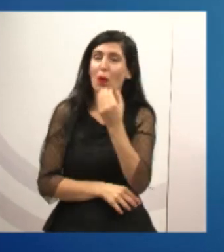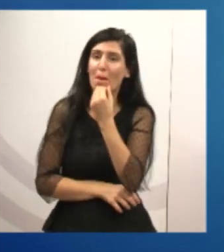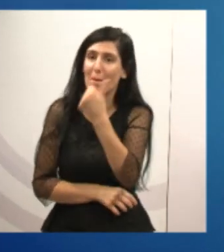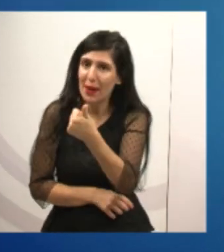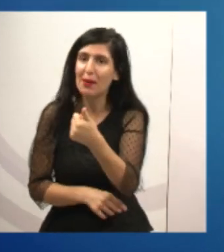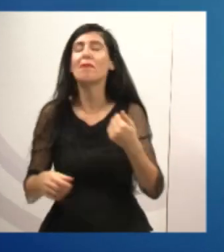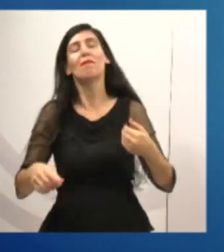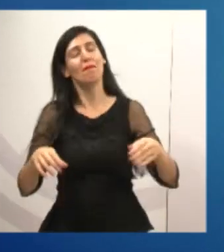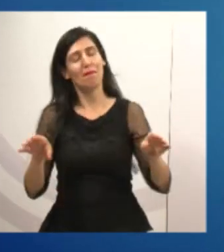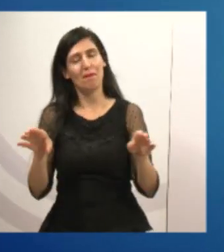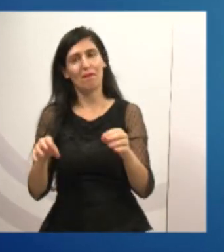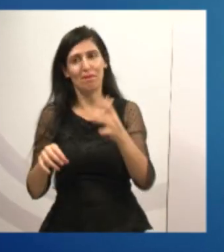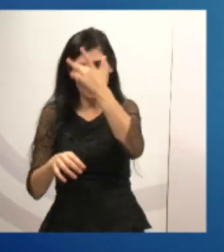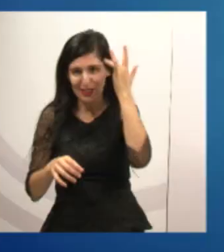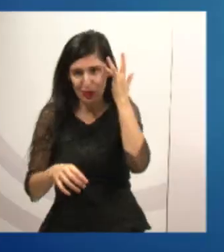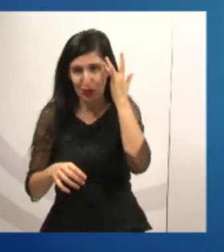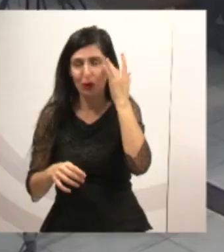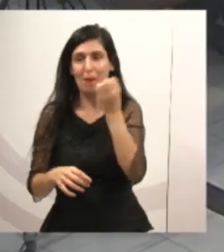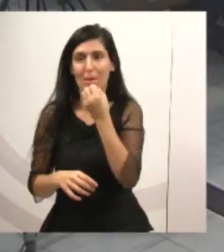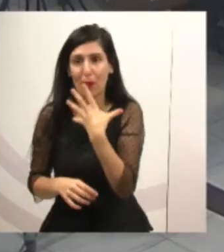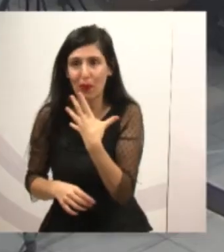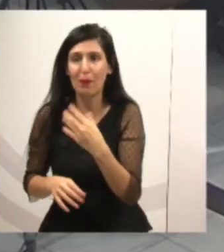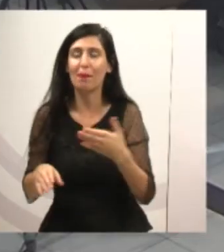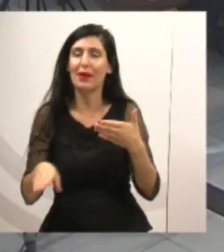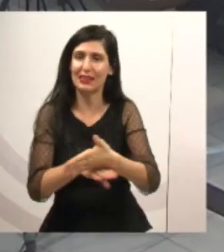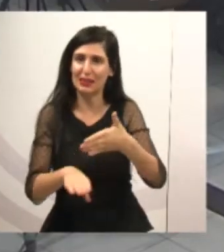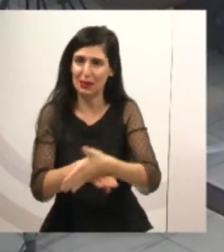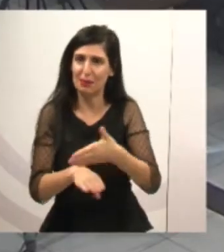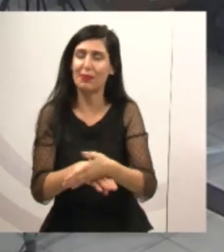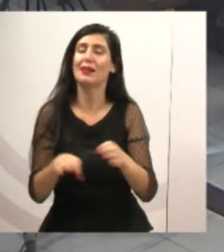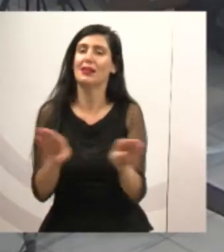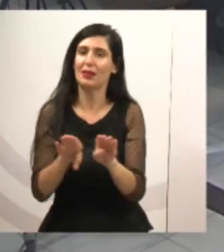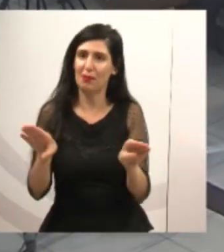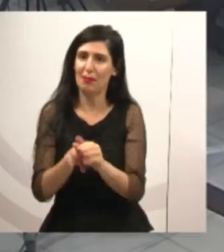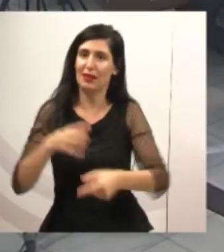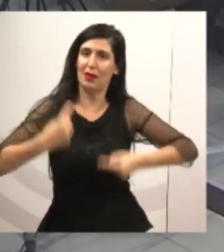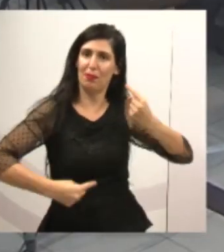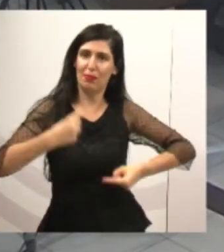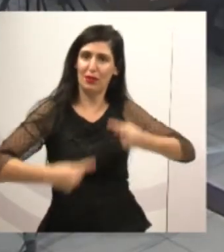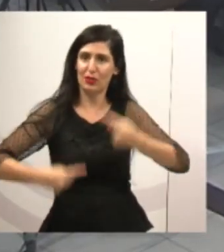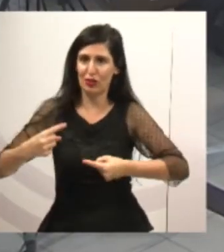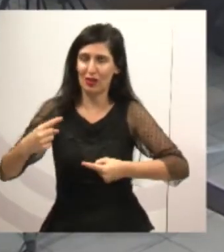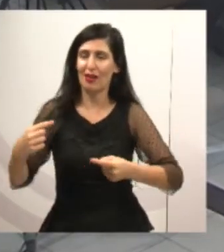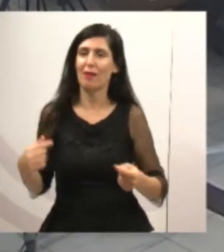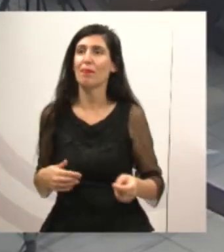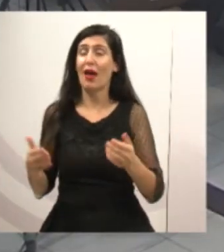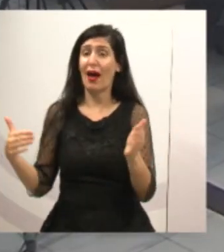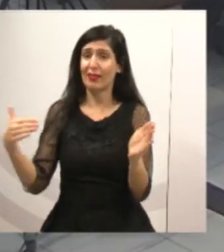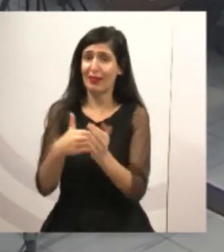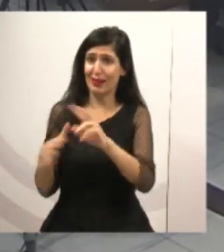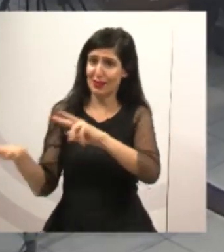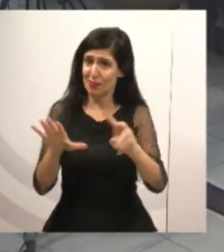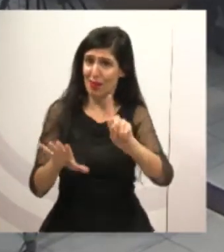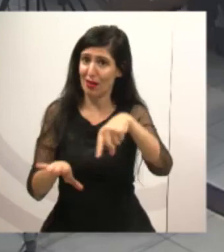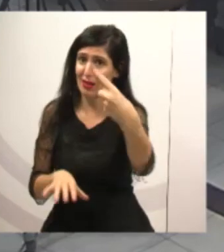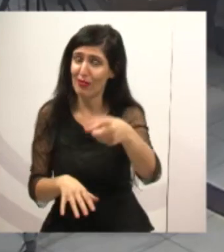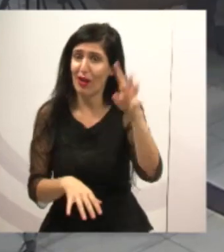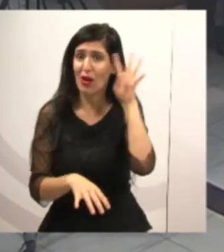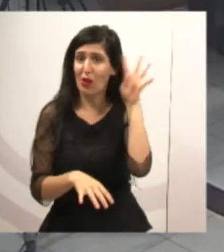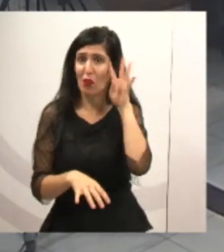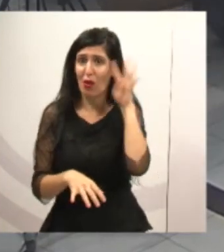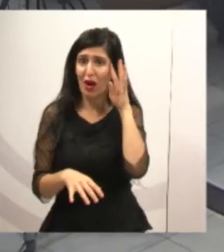política também. Grande abraço a todos e até a próxima quarta-feira, se Deus assim o permitir. Os permitir. Obrigado e boa noite.